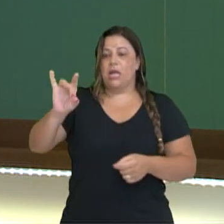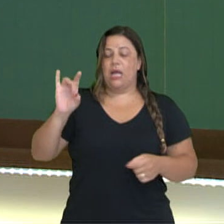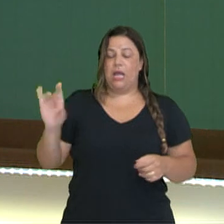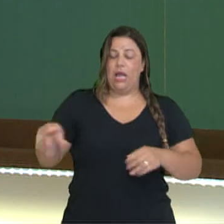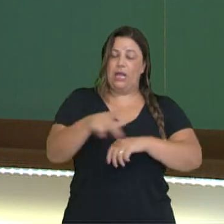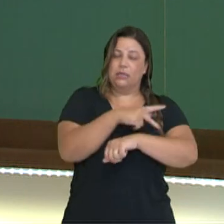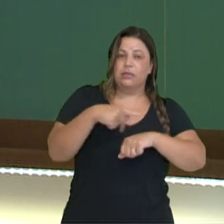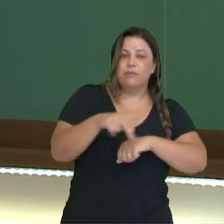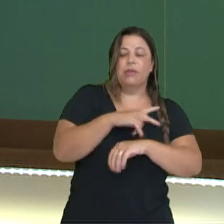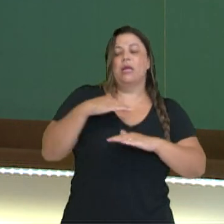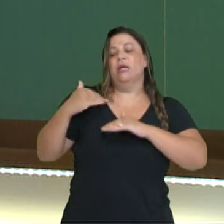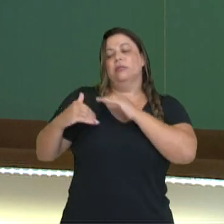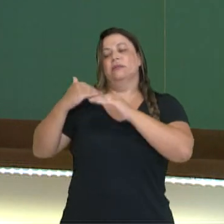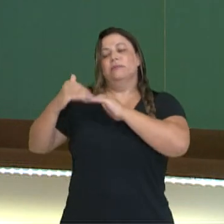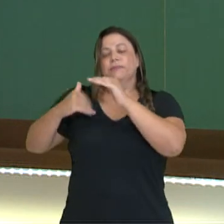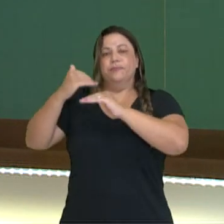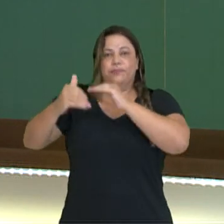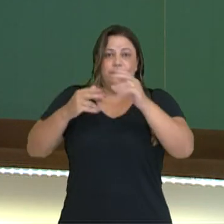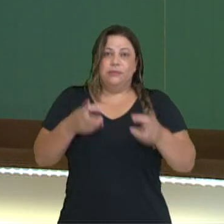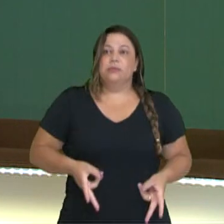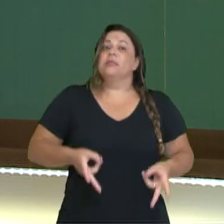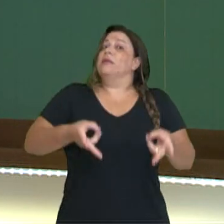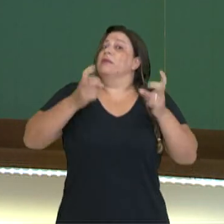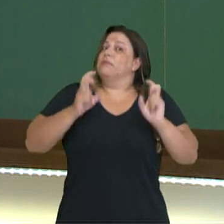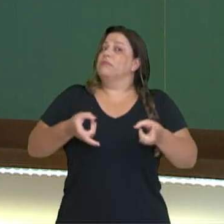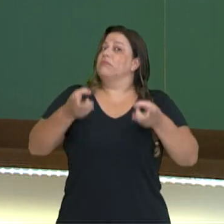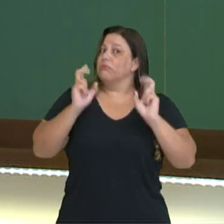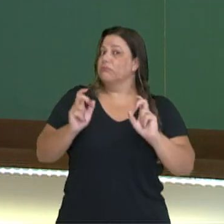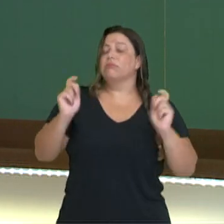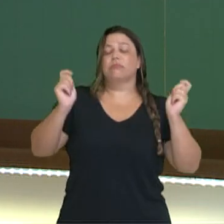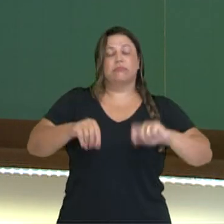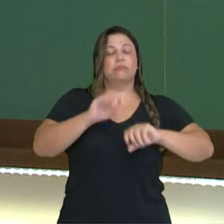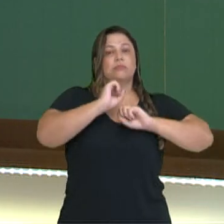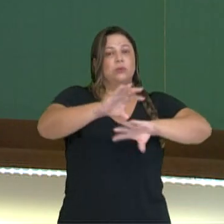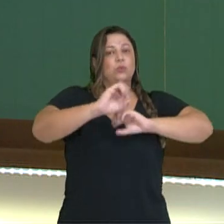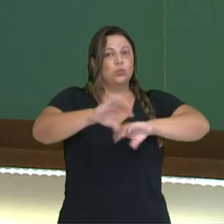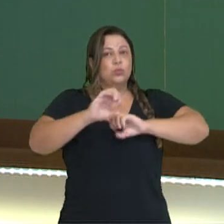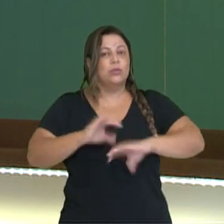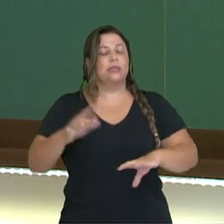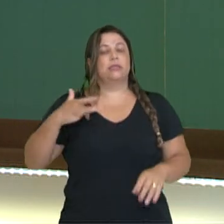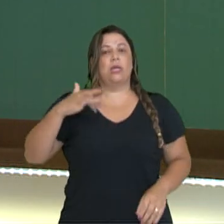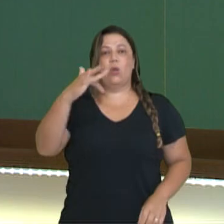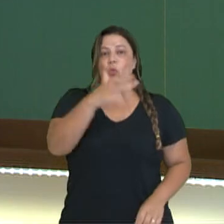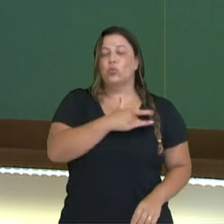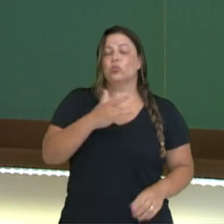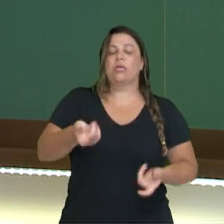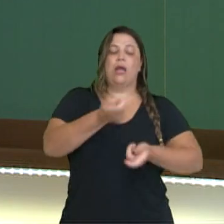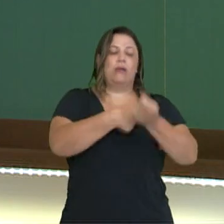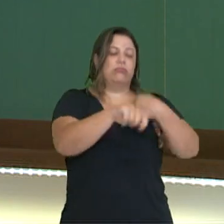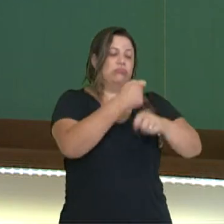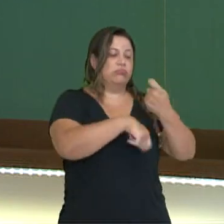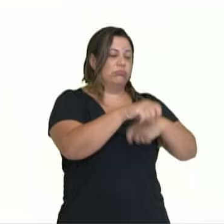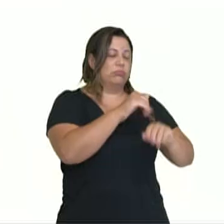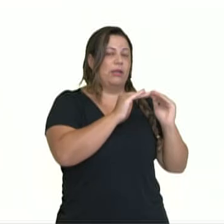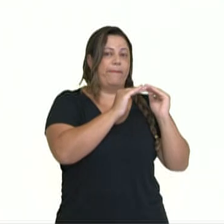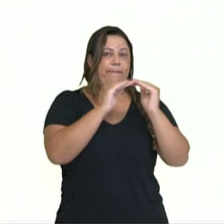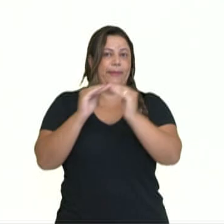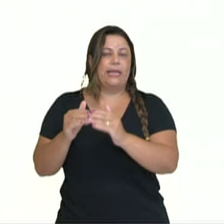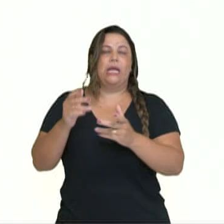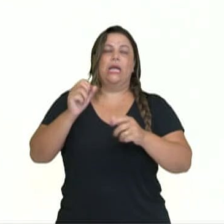desenvolvendo. Então, se observa quesitos como educação, saúde, renda, moradia,